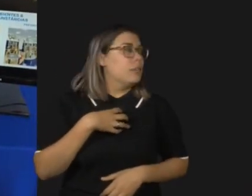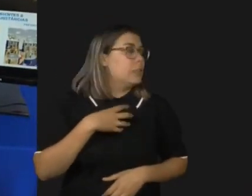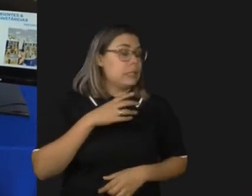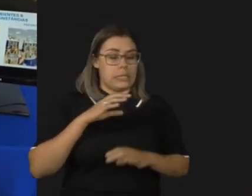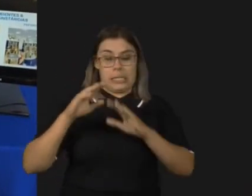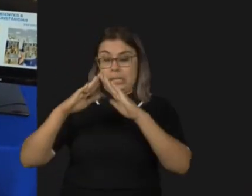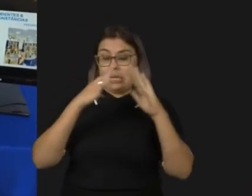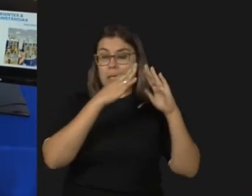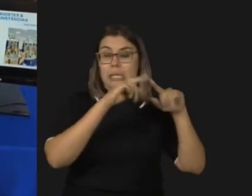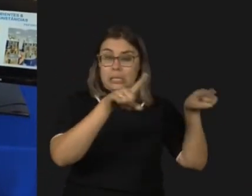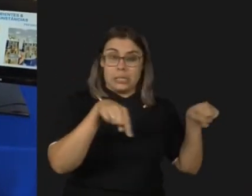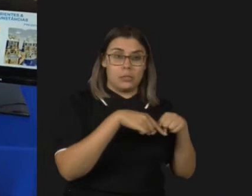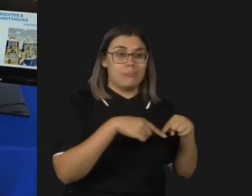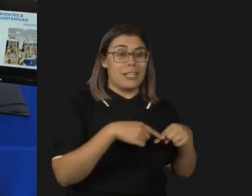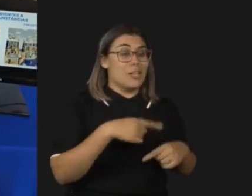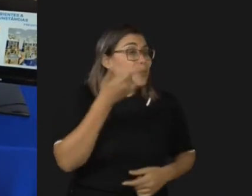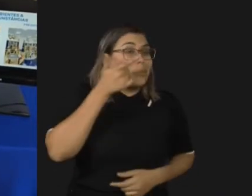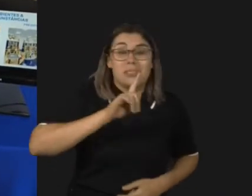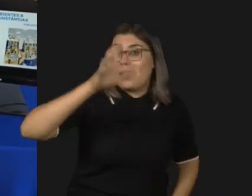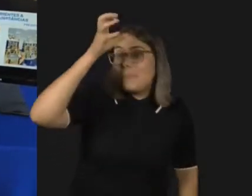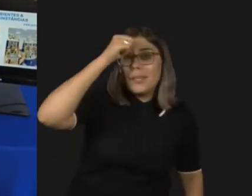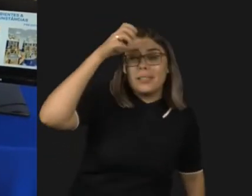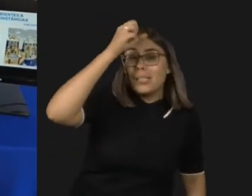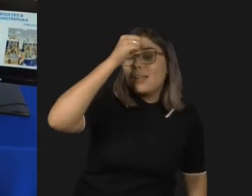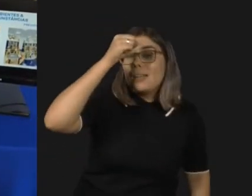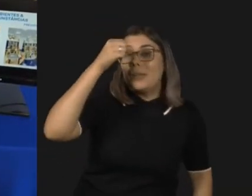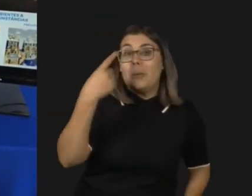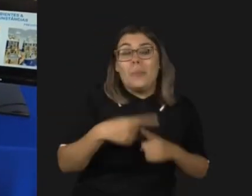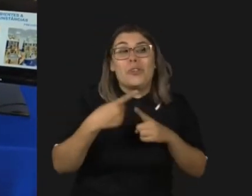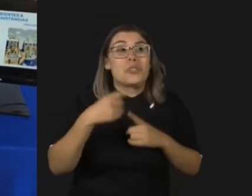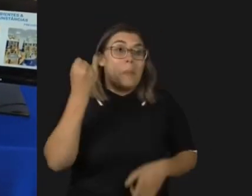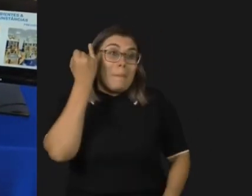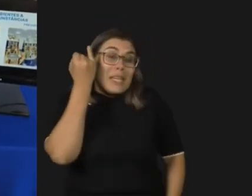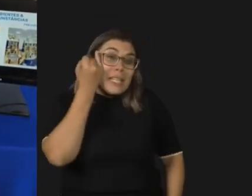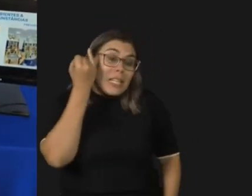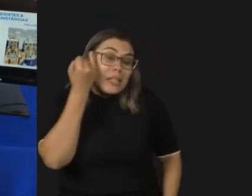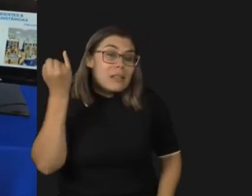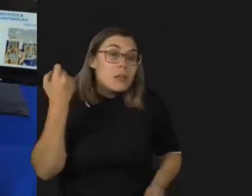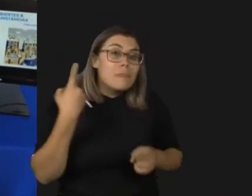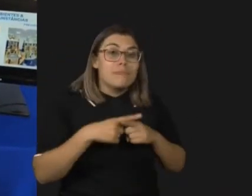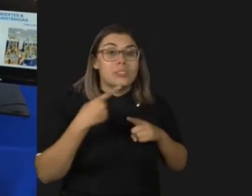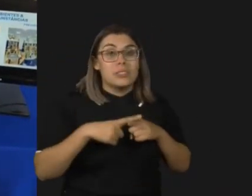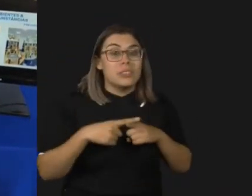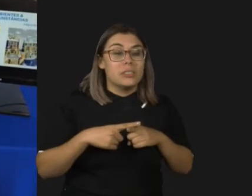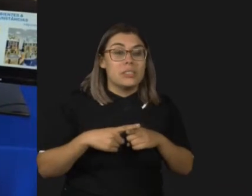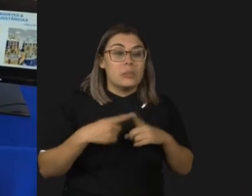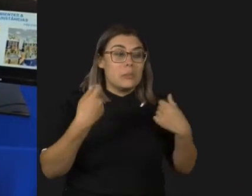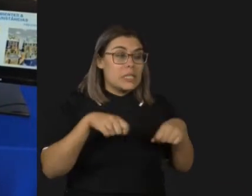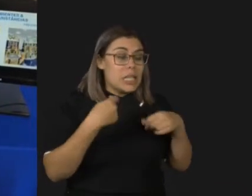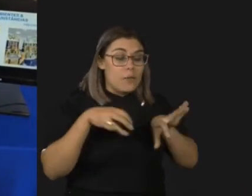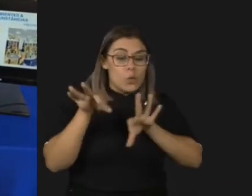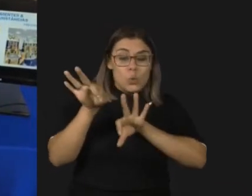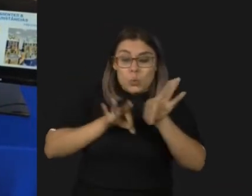sala de aula, eu rendia muito pouco. Eu era o mais preguiçoso, o mais deslocado, e eu tinha que recorrer a um ambiente